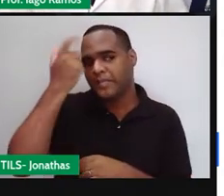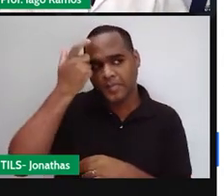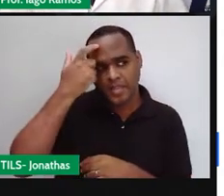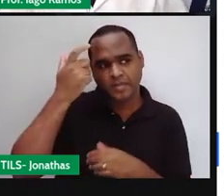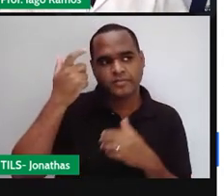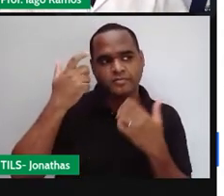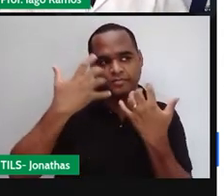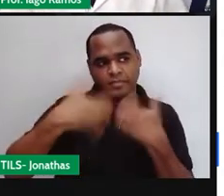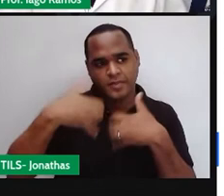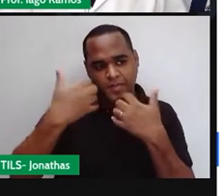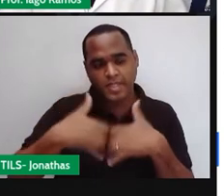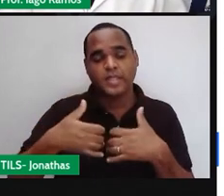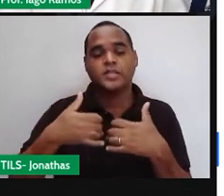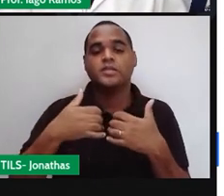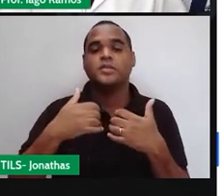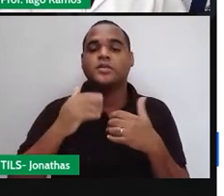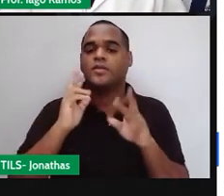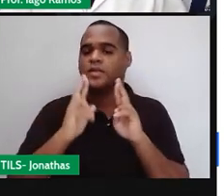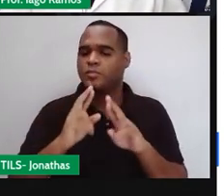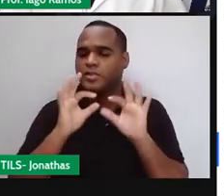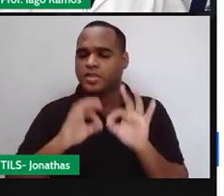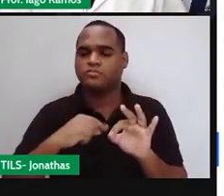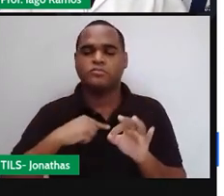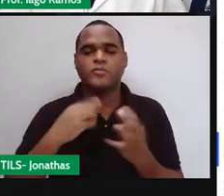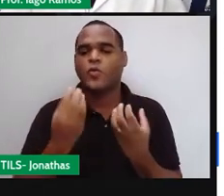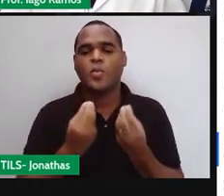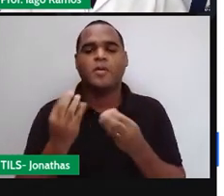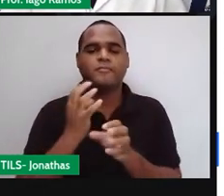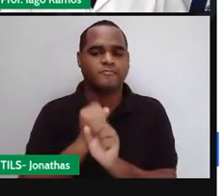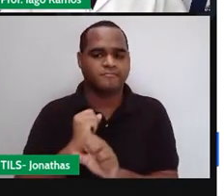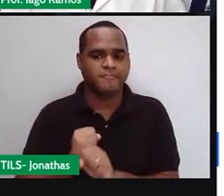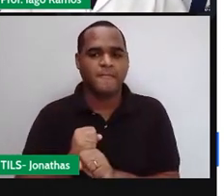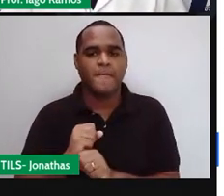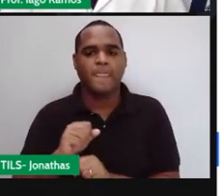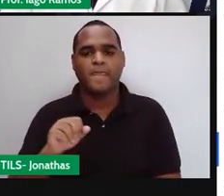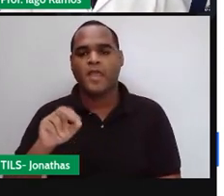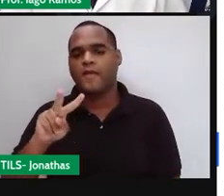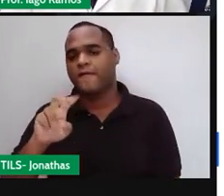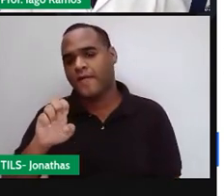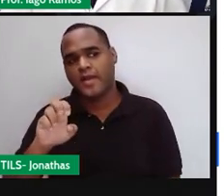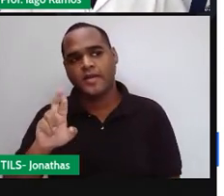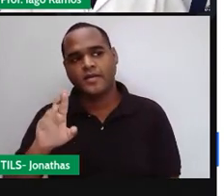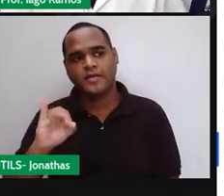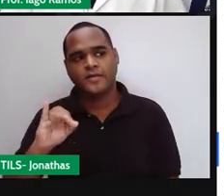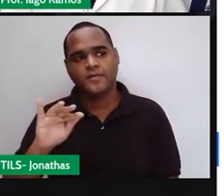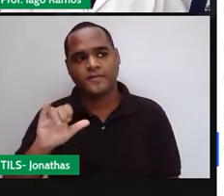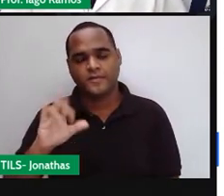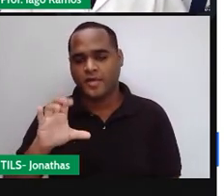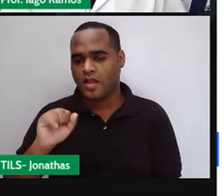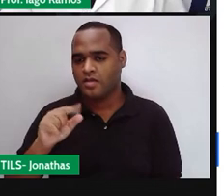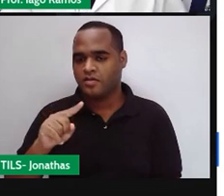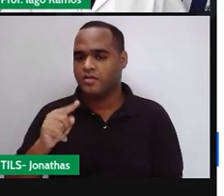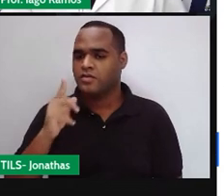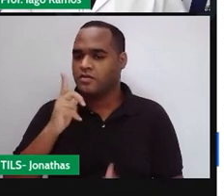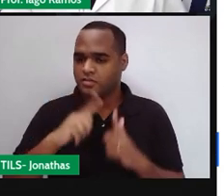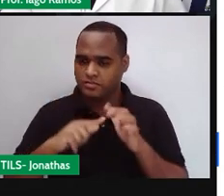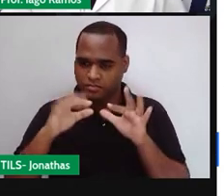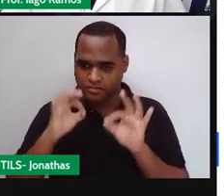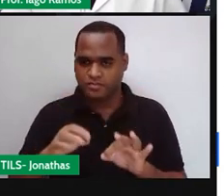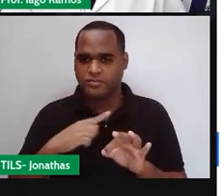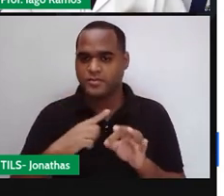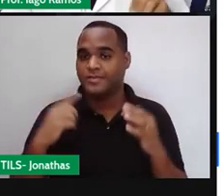descobrir quanto é que dá. E aí você clica no verificar, né? Se você acerta, ele te